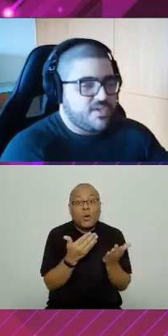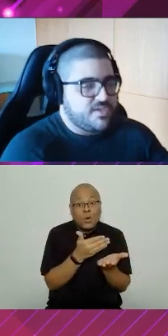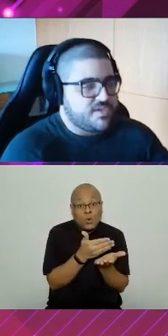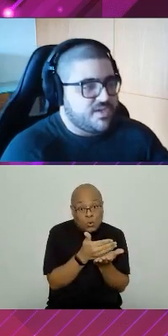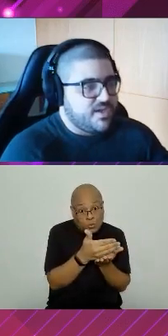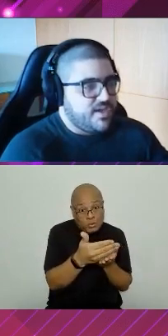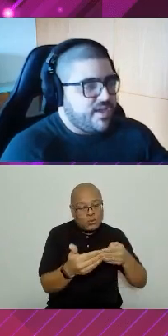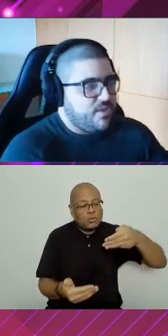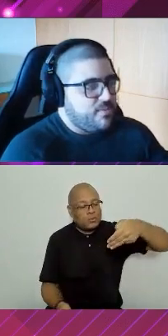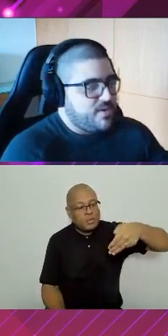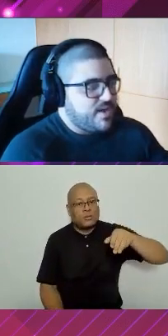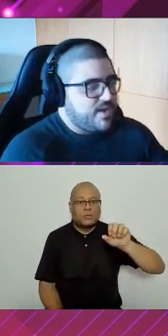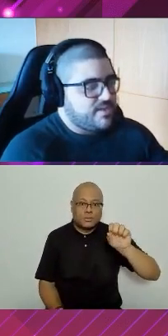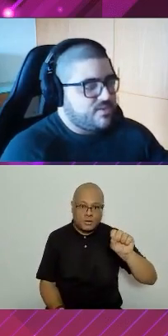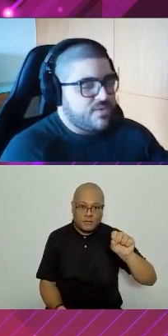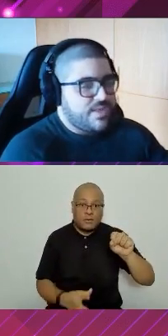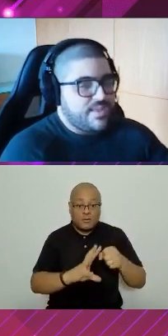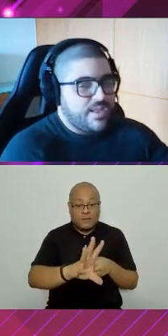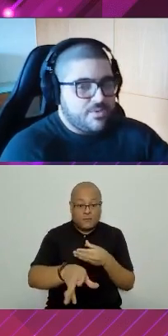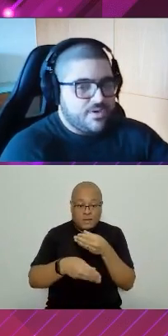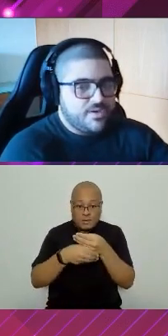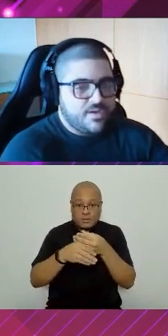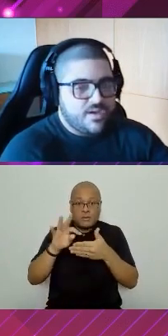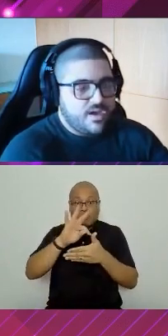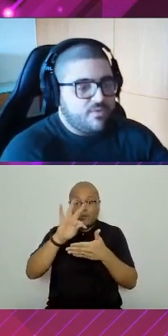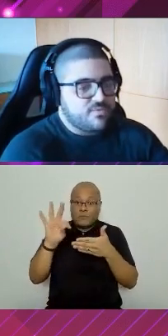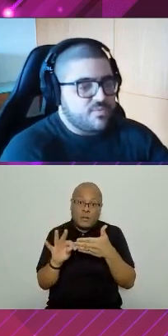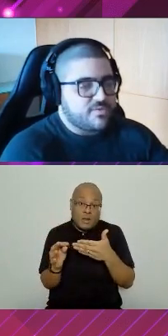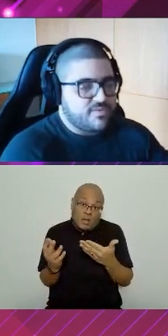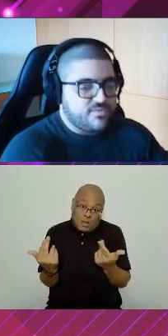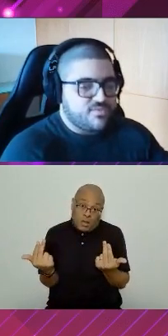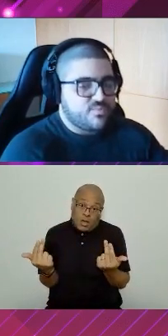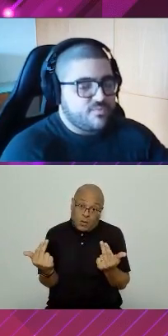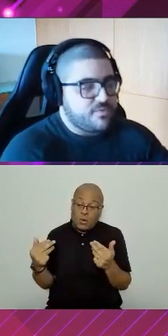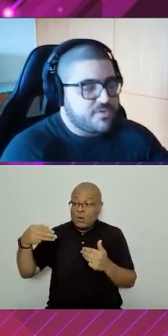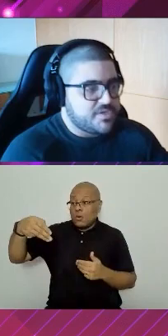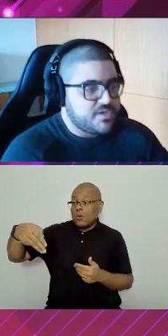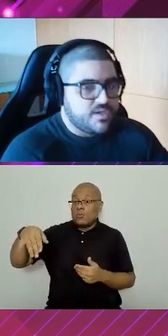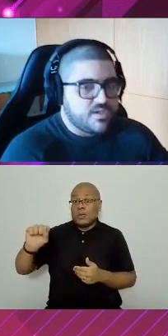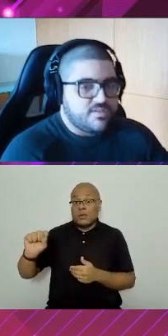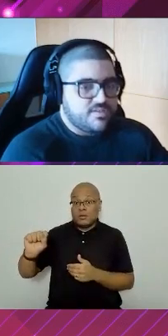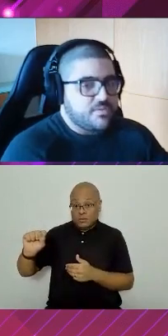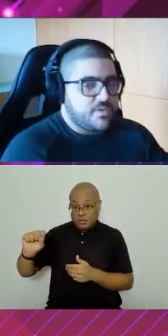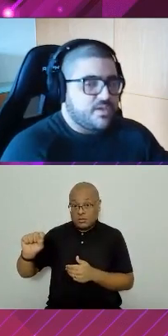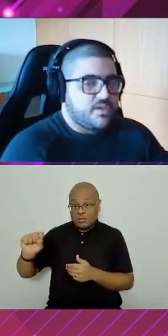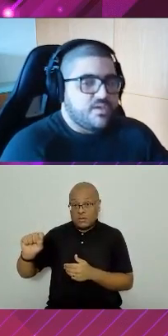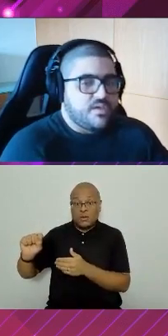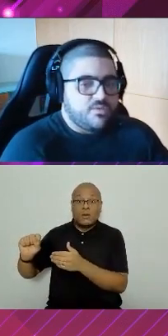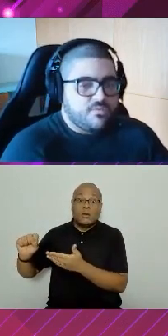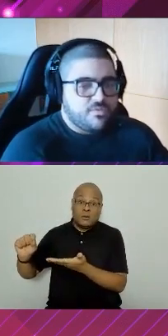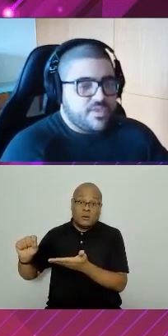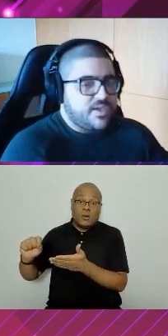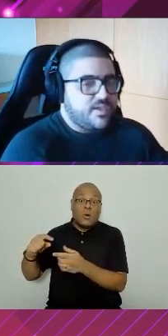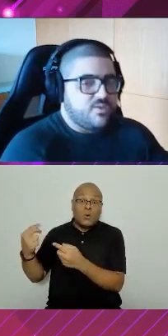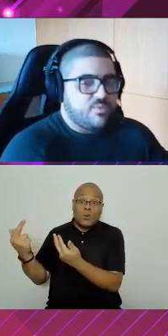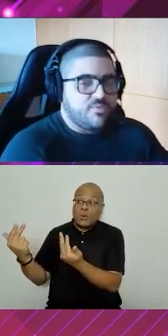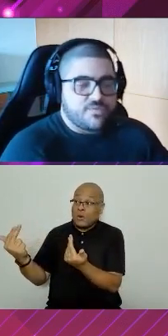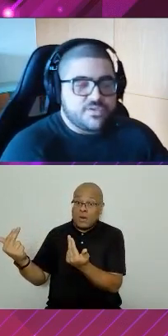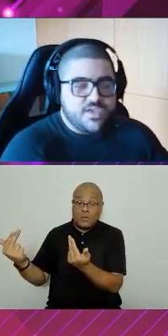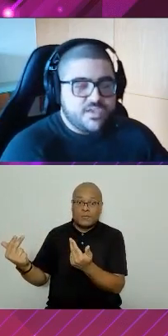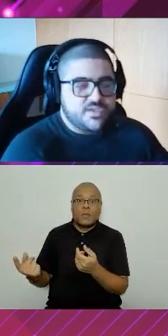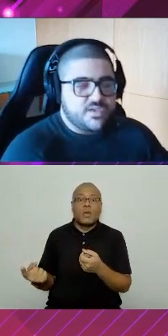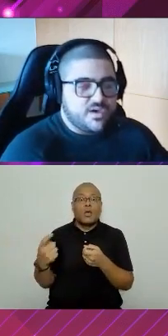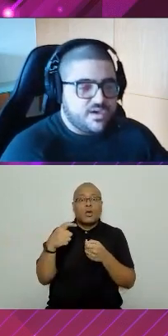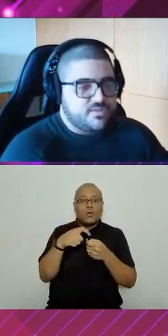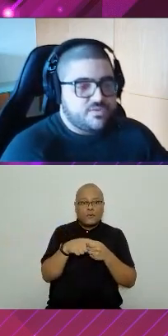para o front-end é uma arquitetura análoga aos micro serviços para front. Que seria o quê? Eu voltei aqui no meu